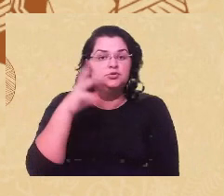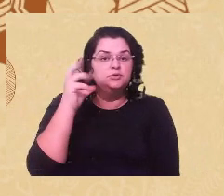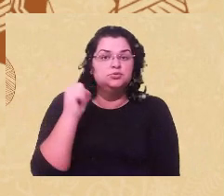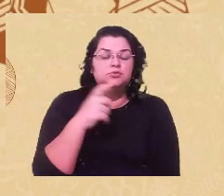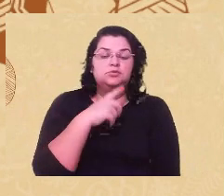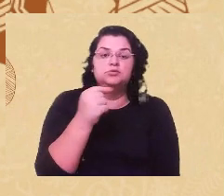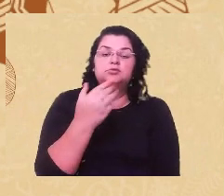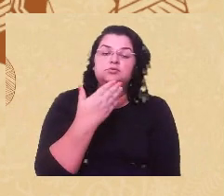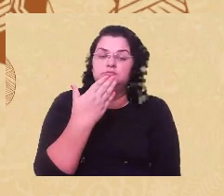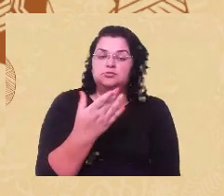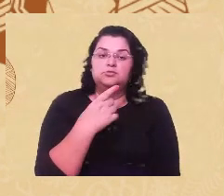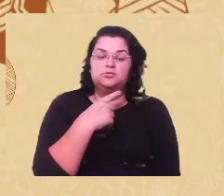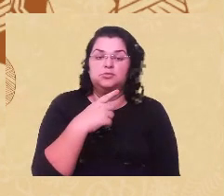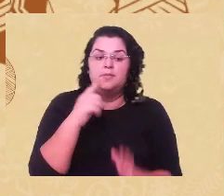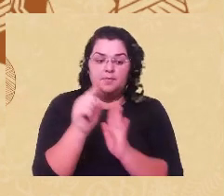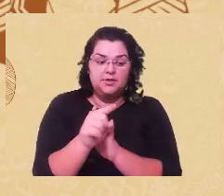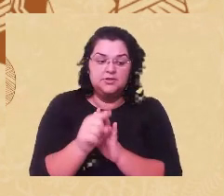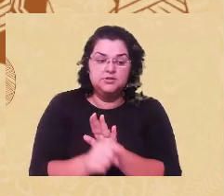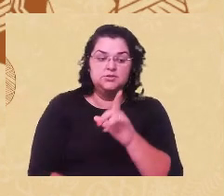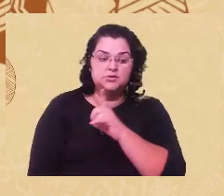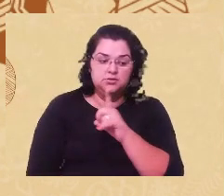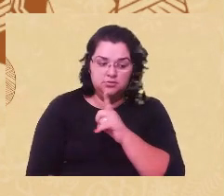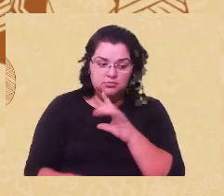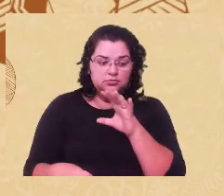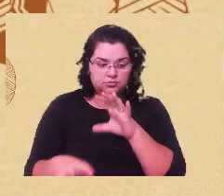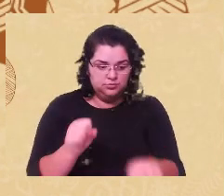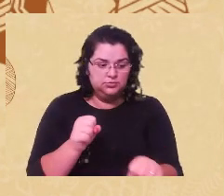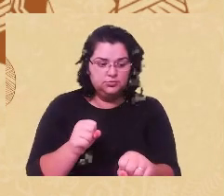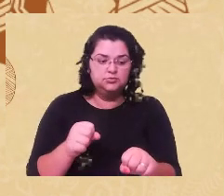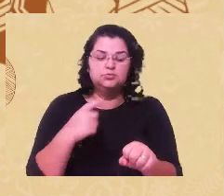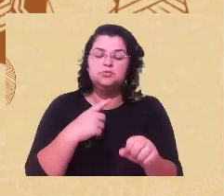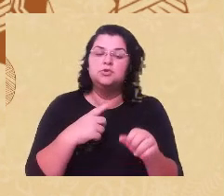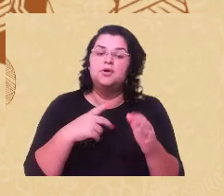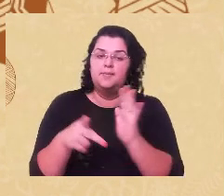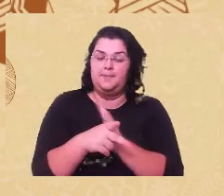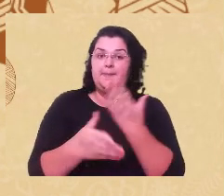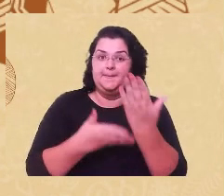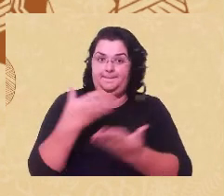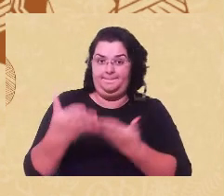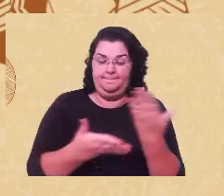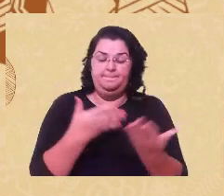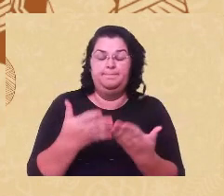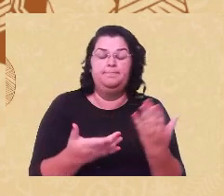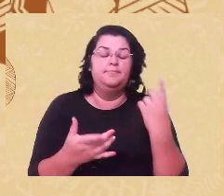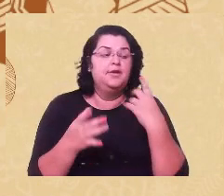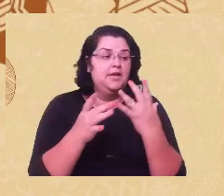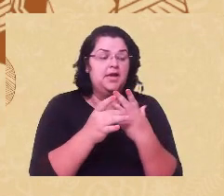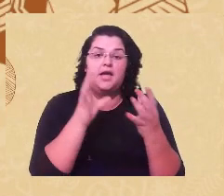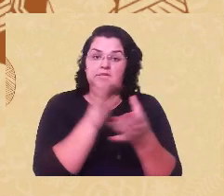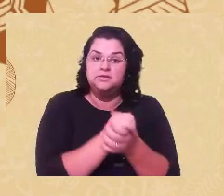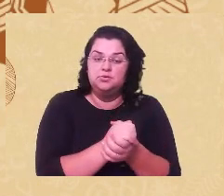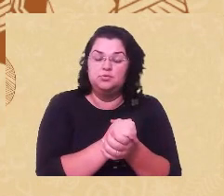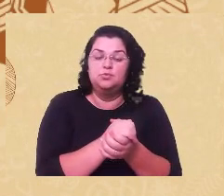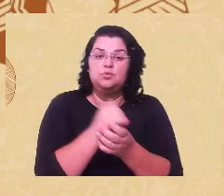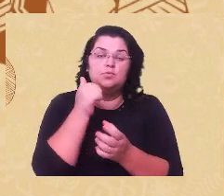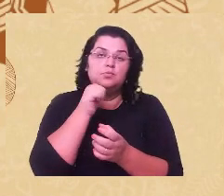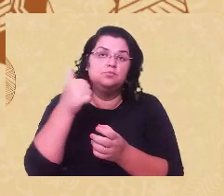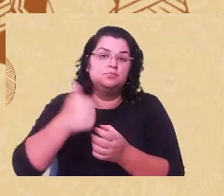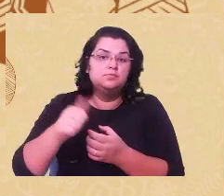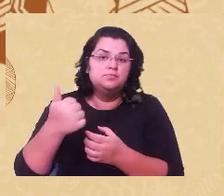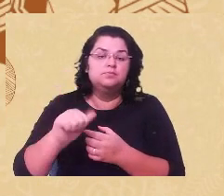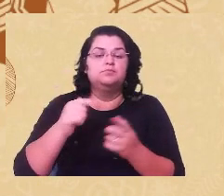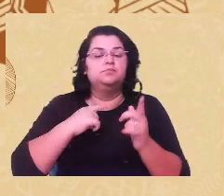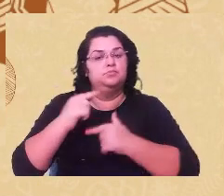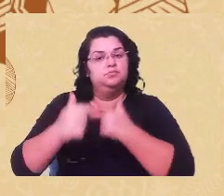pesquisa que era sobre a formação em medicina durante a pandemia e um casal lésbico chega no serviço, uma